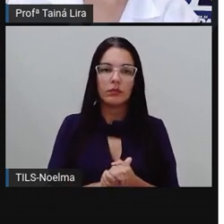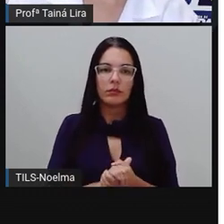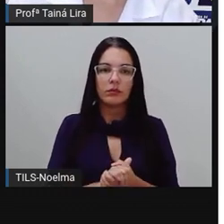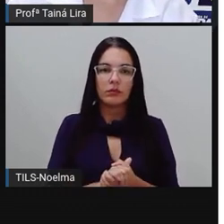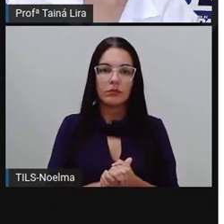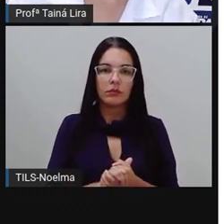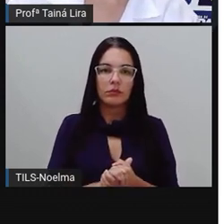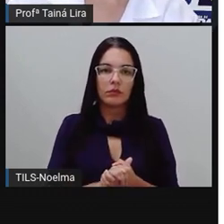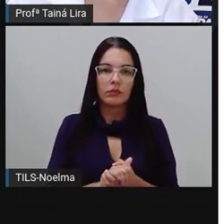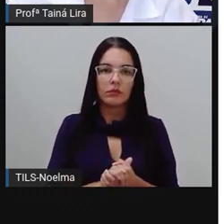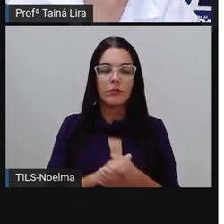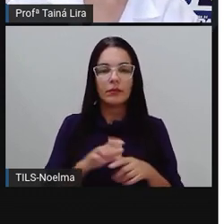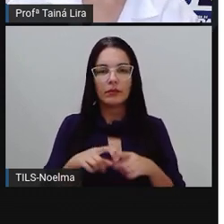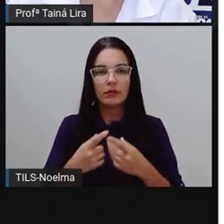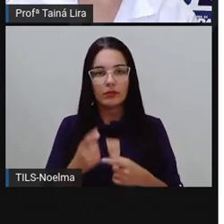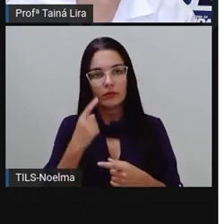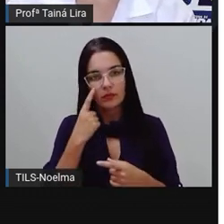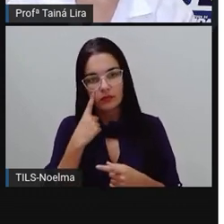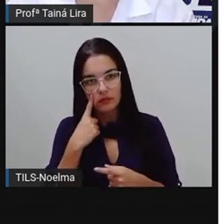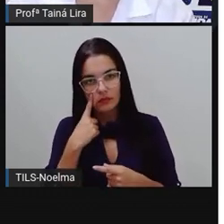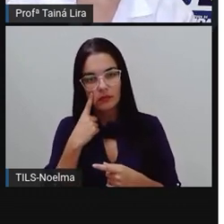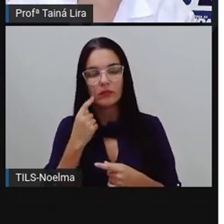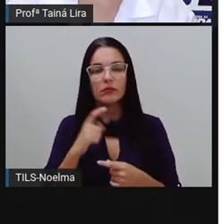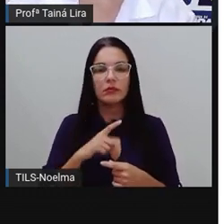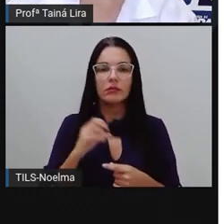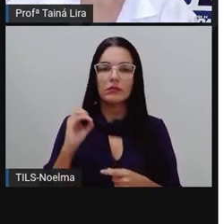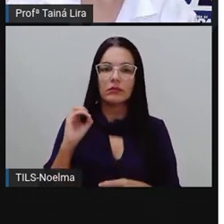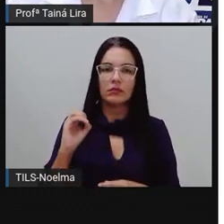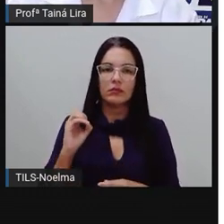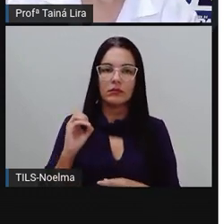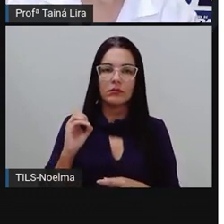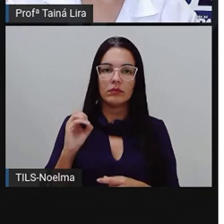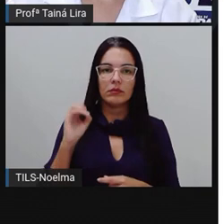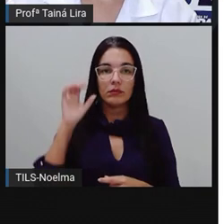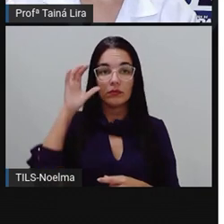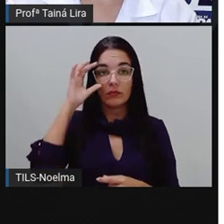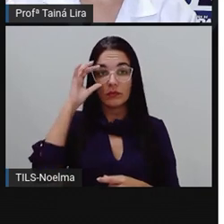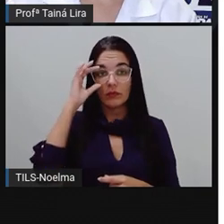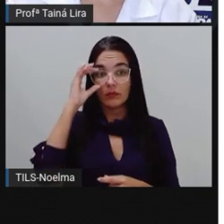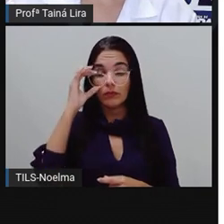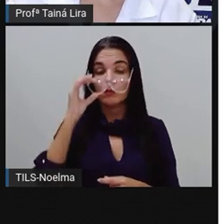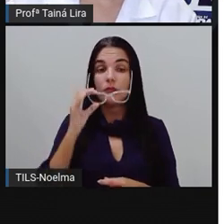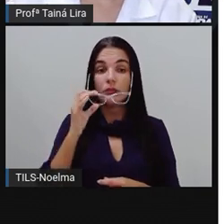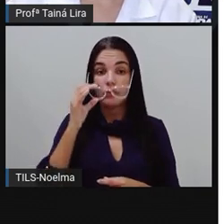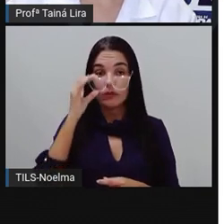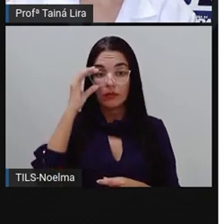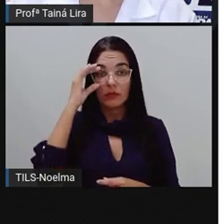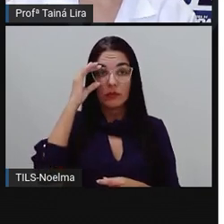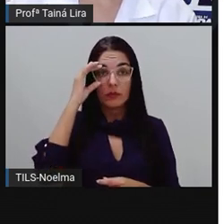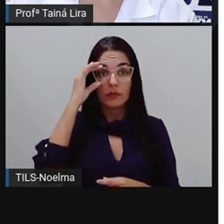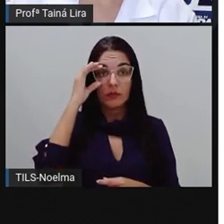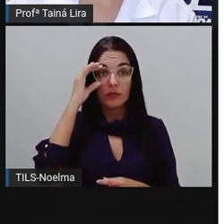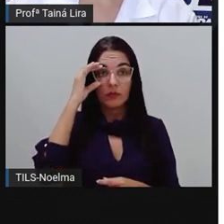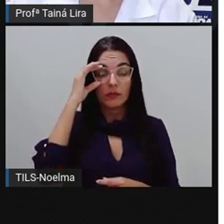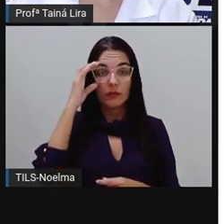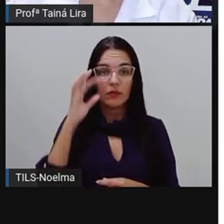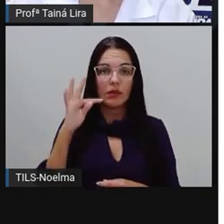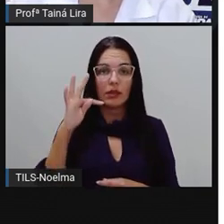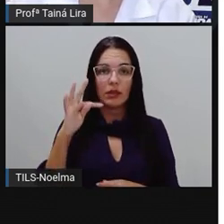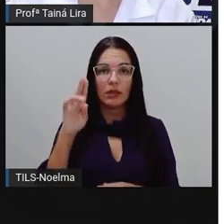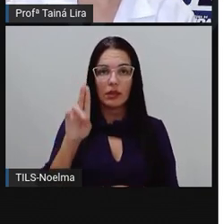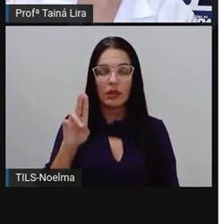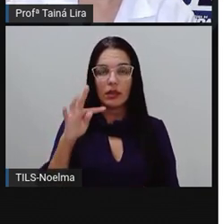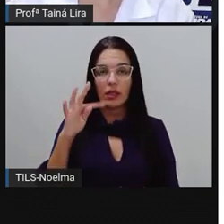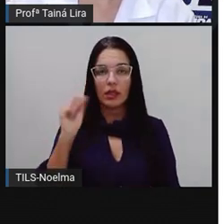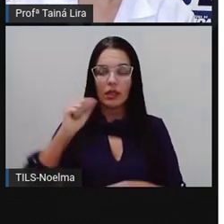Tato, a sílaba mais forte é o tá, escrevi com O, escrevi com U, perdão, a sílaba mais forte é o